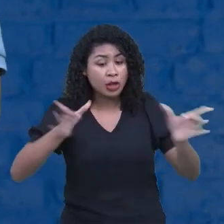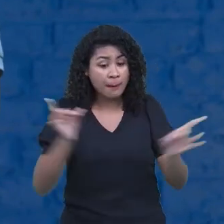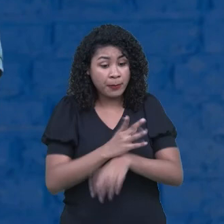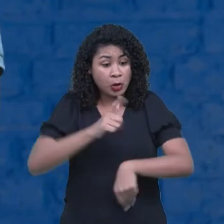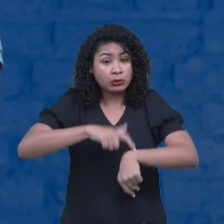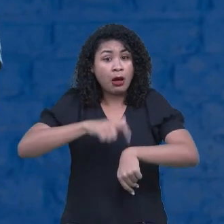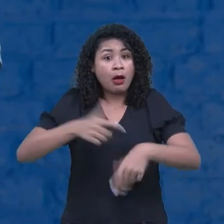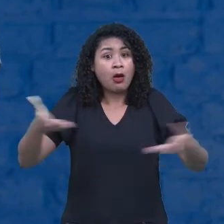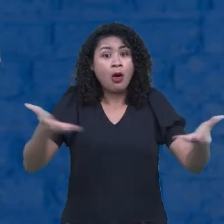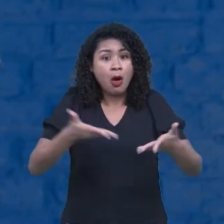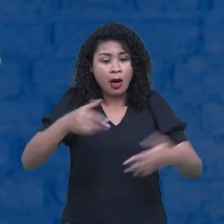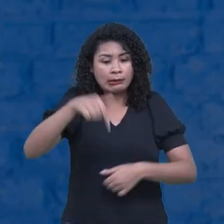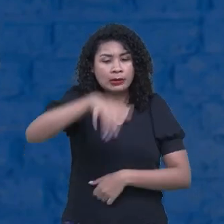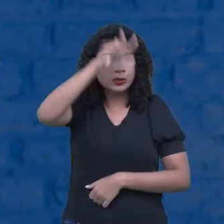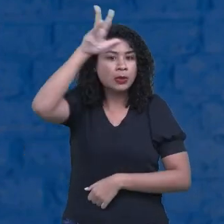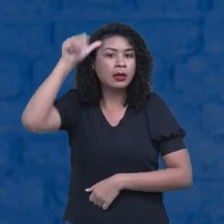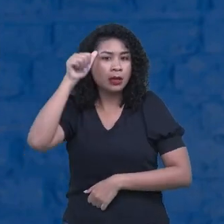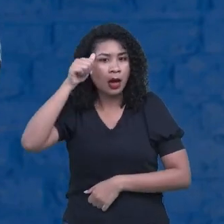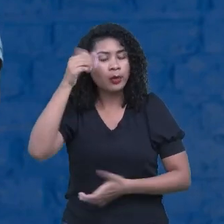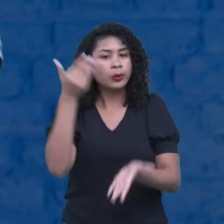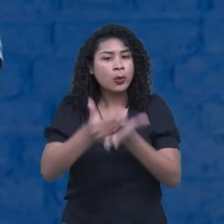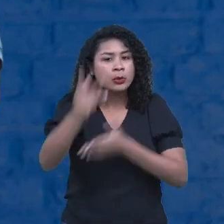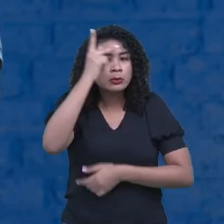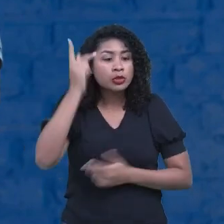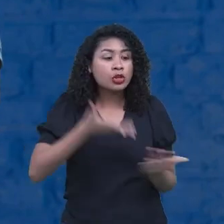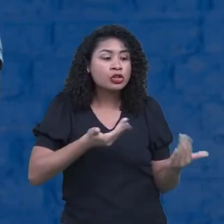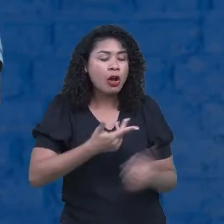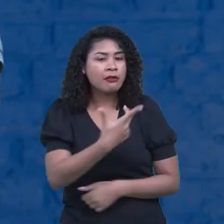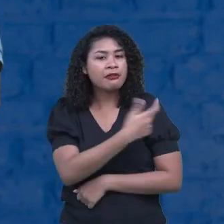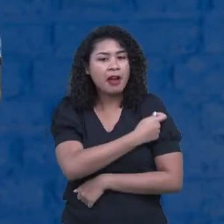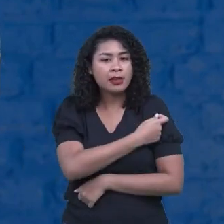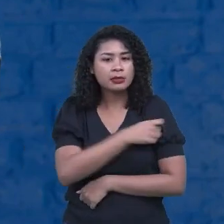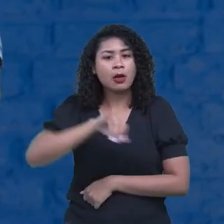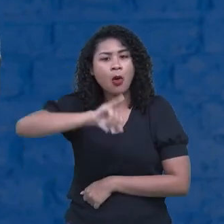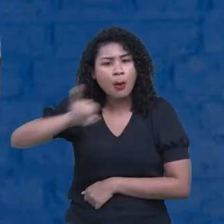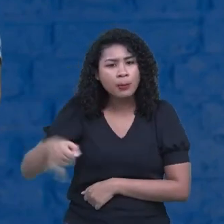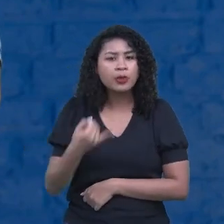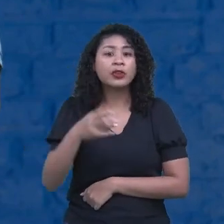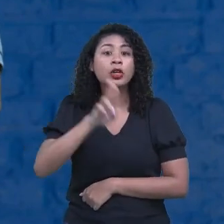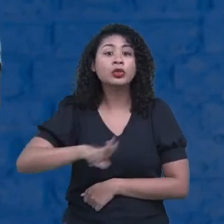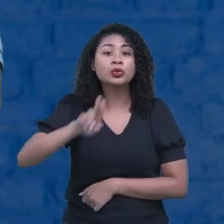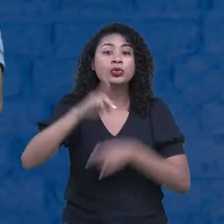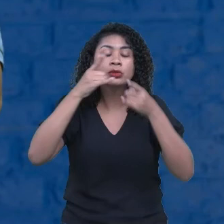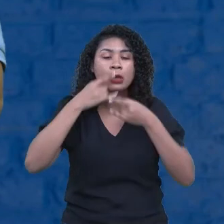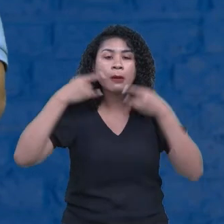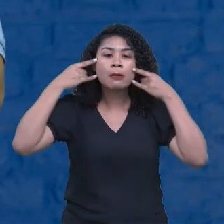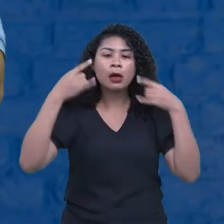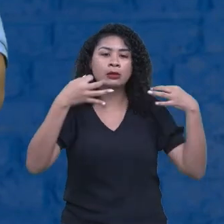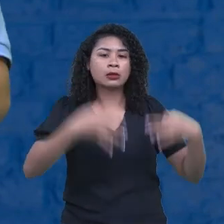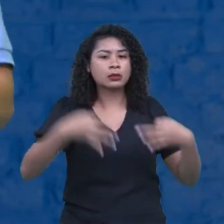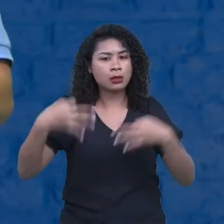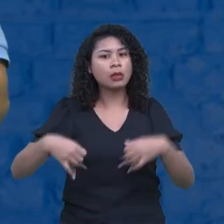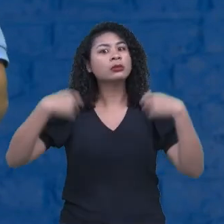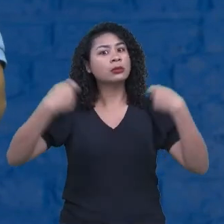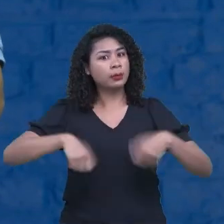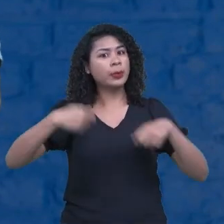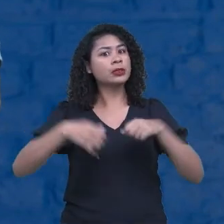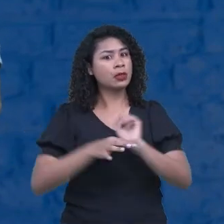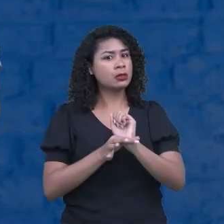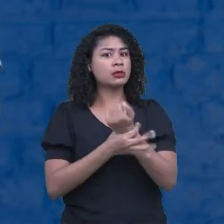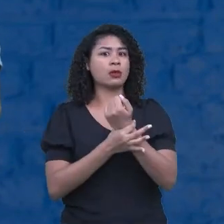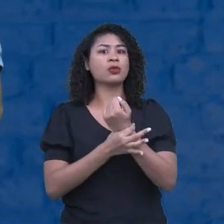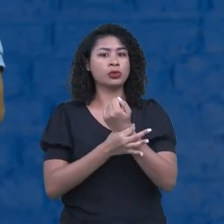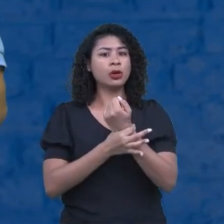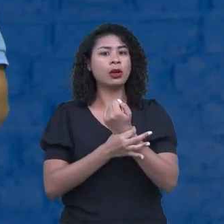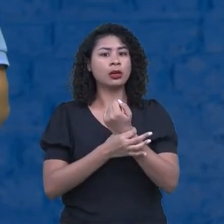Manaus, dos jovens se vacinar. Por favor, e usem corretamente a máscara. Ainda é necessário usar a máscara corretamente.